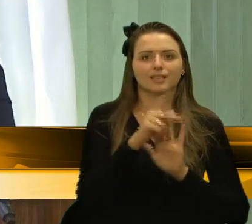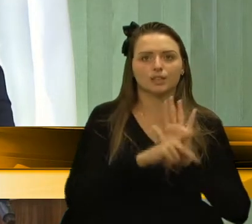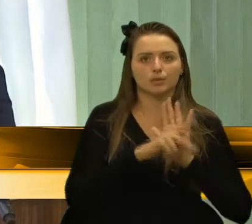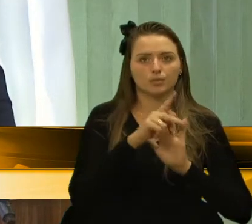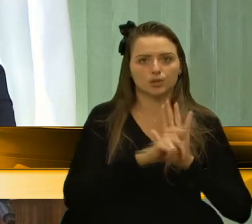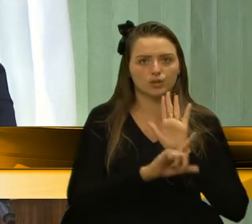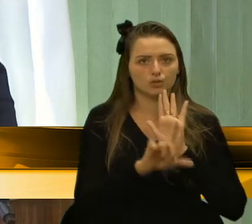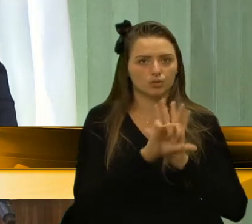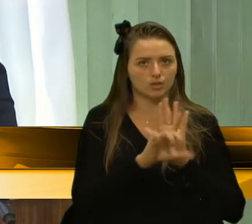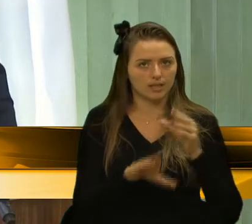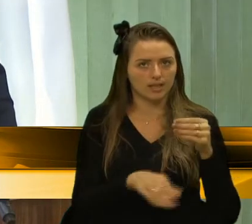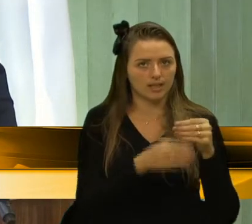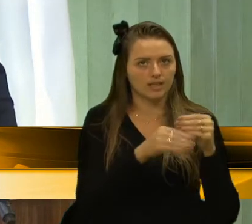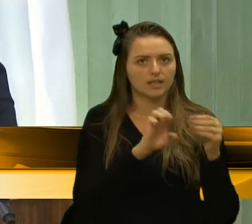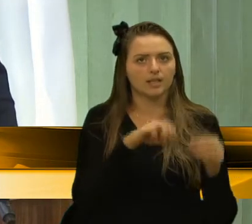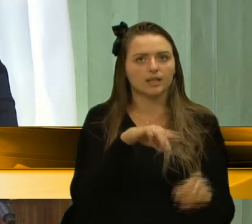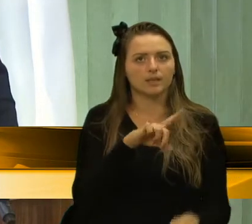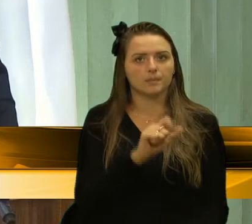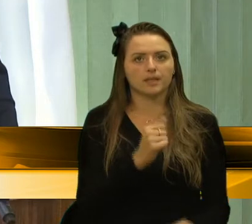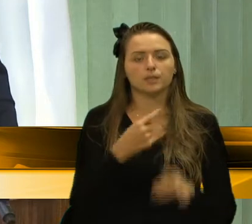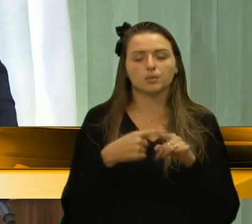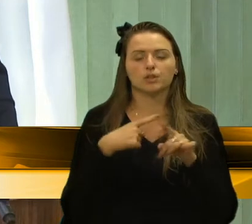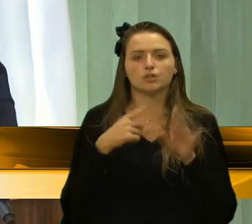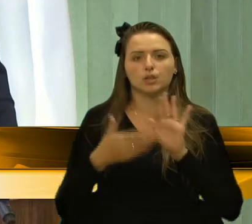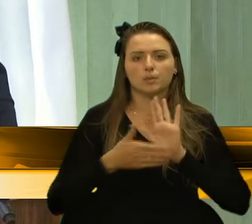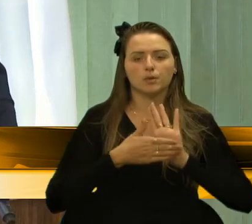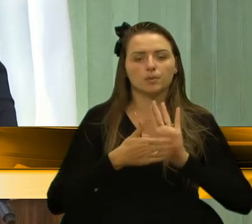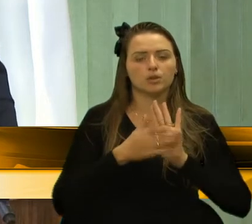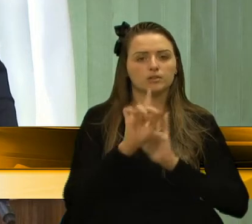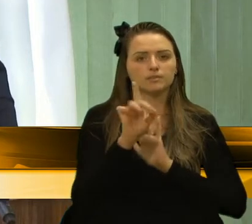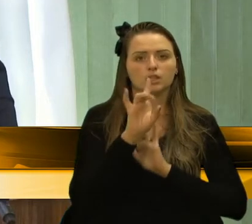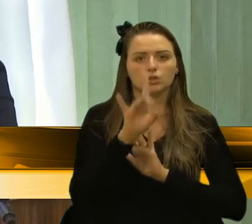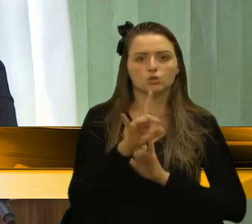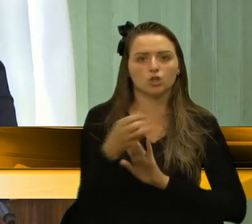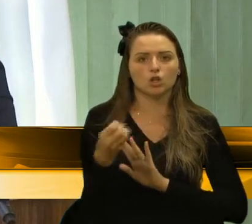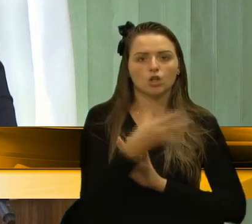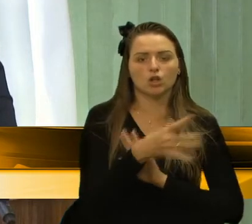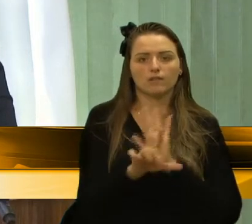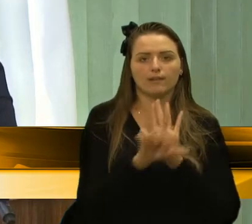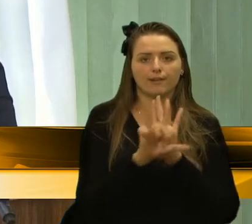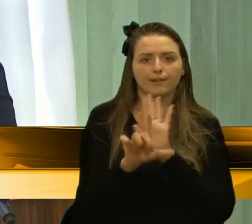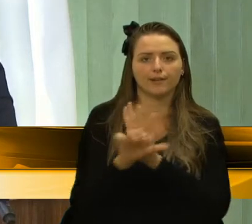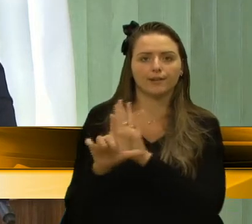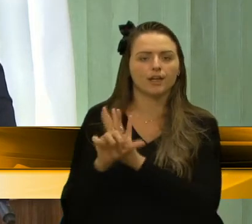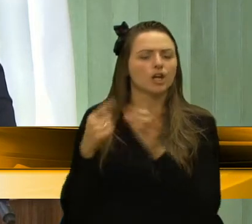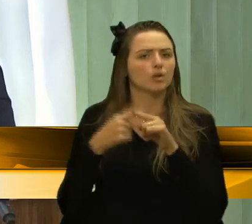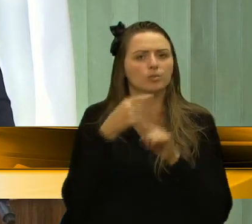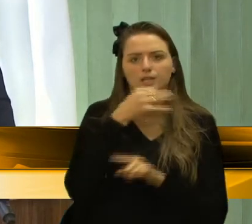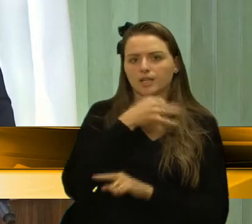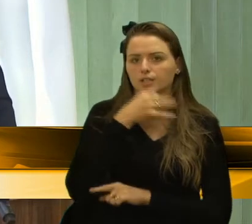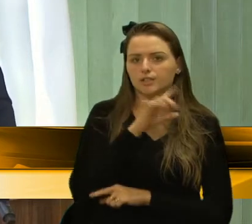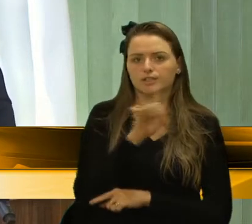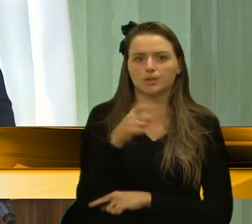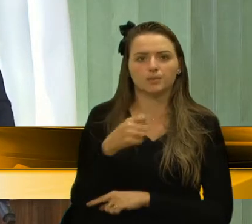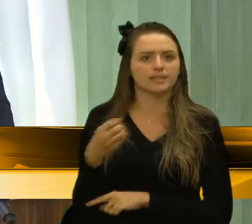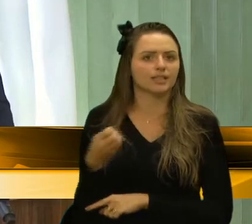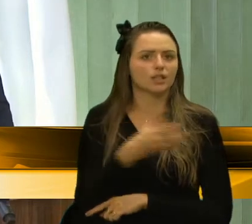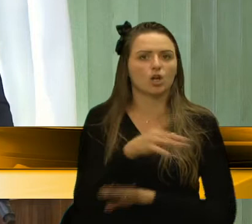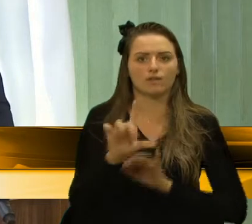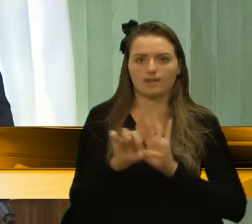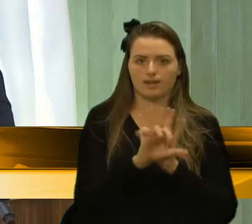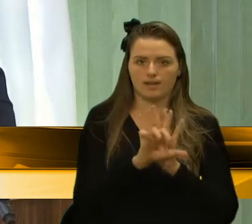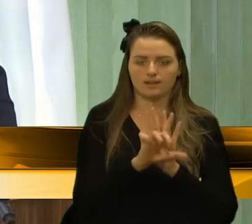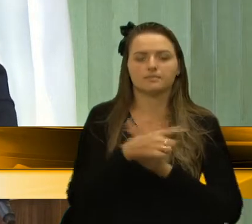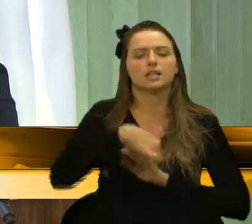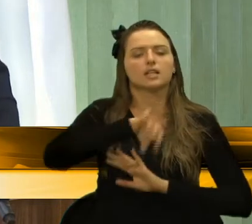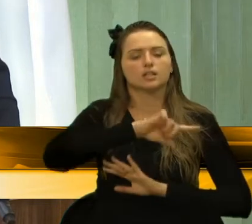emendas, porque eu tinha uma proposta de não só vir fazer novas leis, porque Caxias não precisa de novas leis. Nós temos na